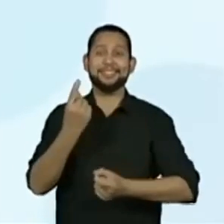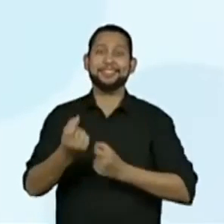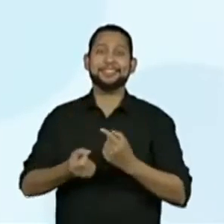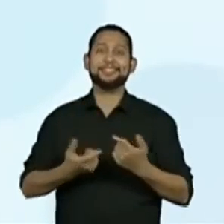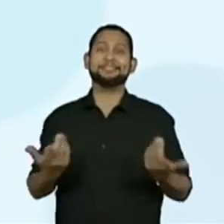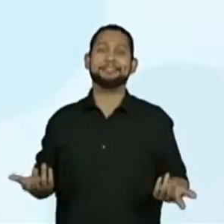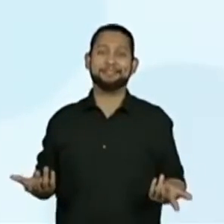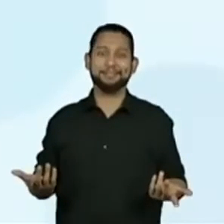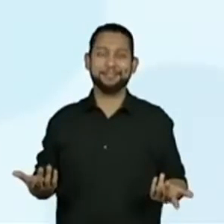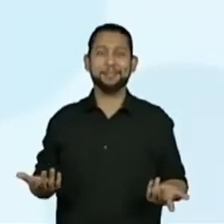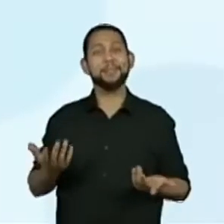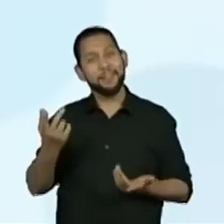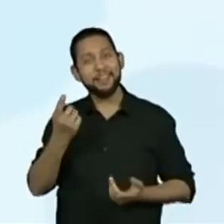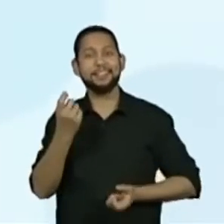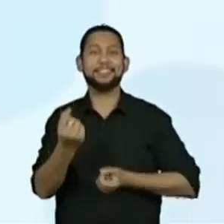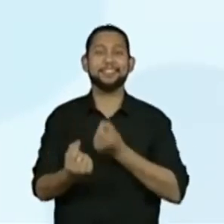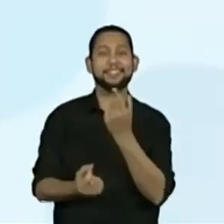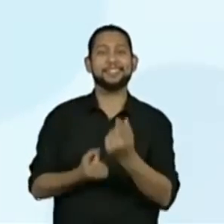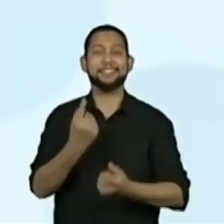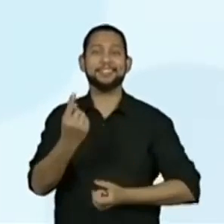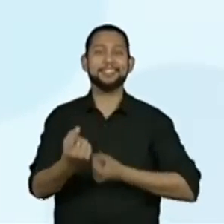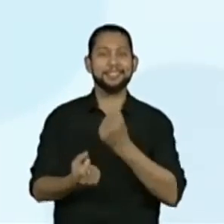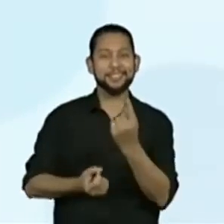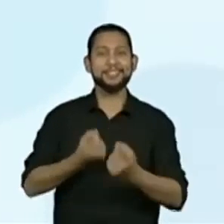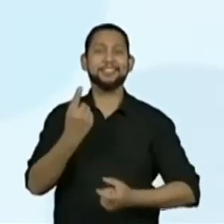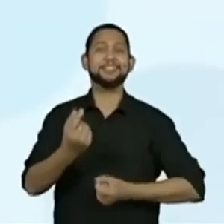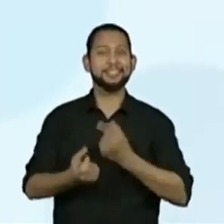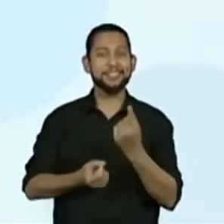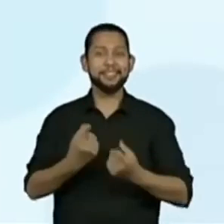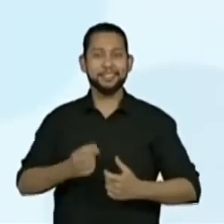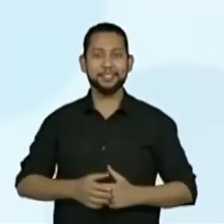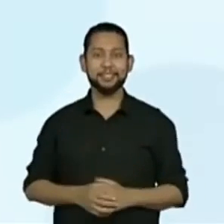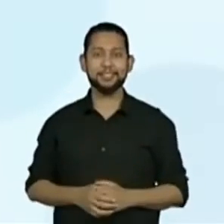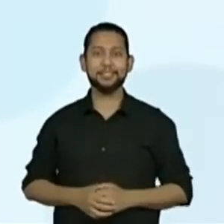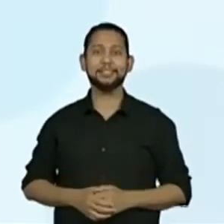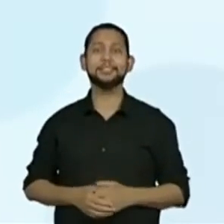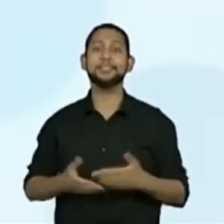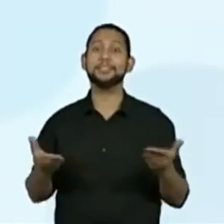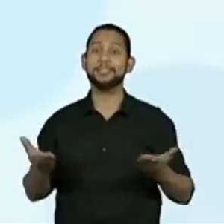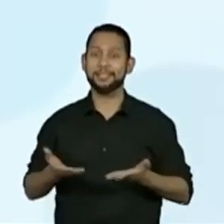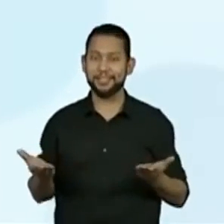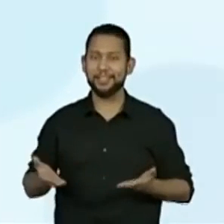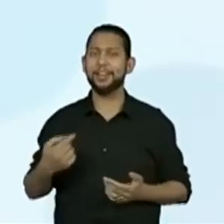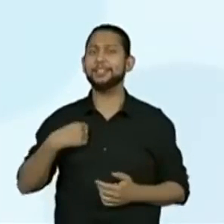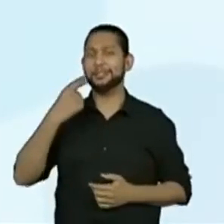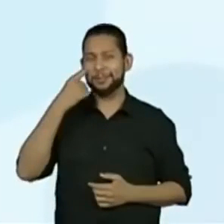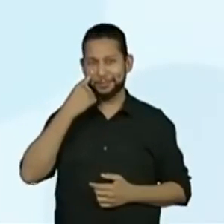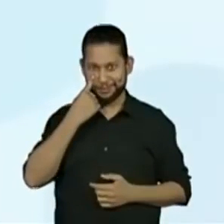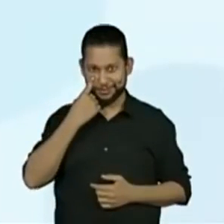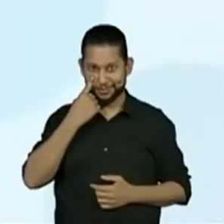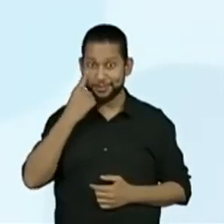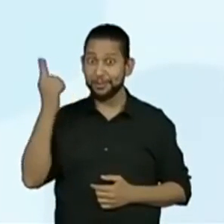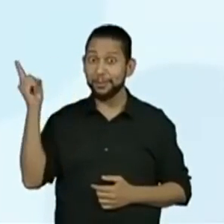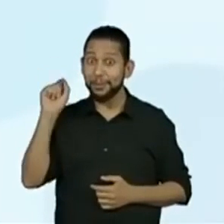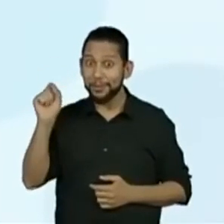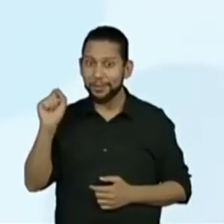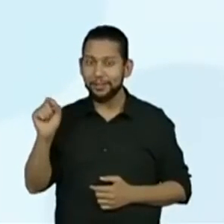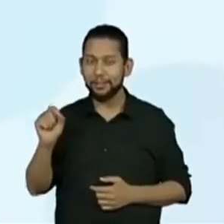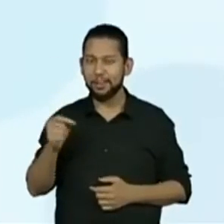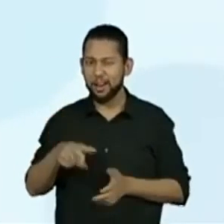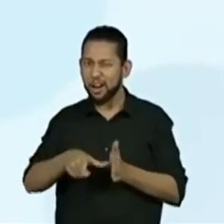O experimento é chamado de fenômeno aleatório. E a gente viu anteriormente que a gente não pode